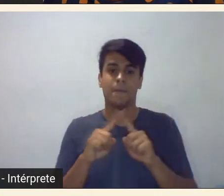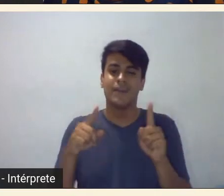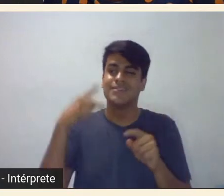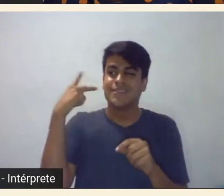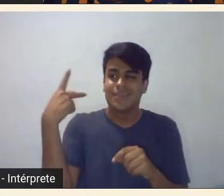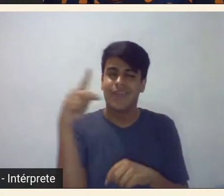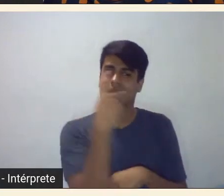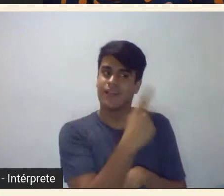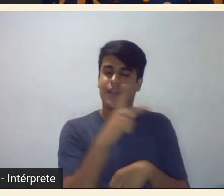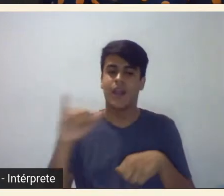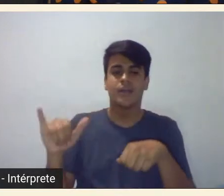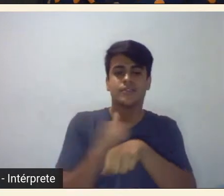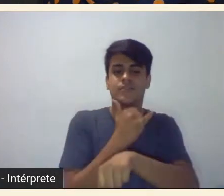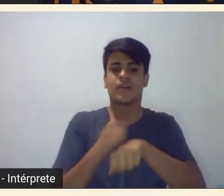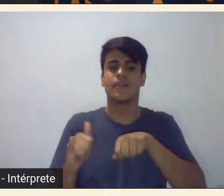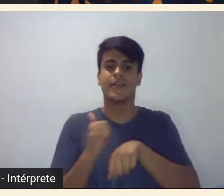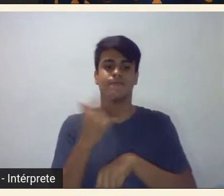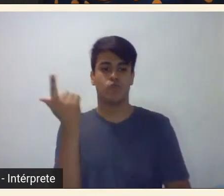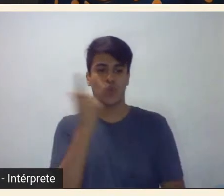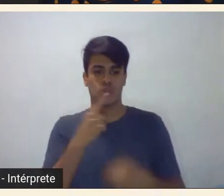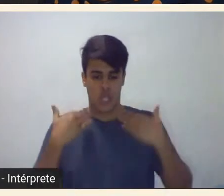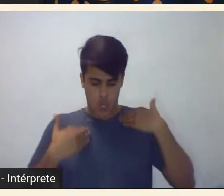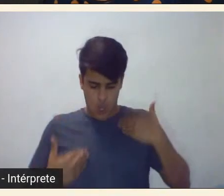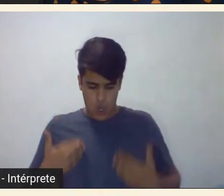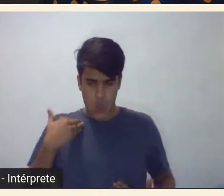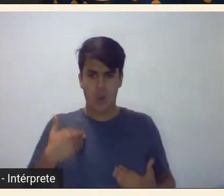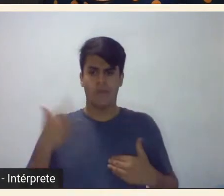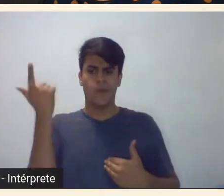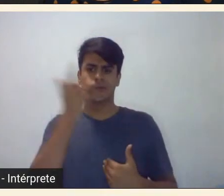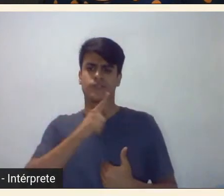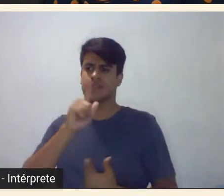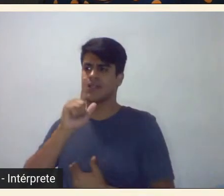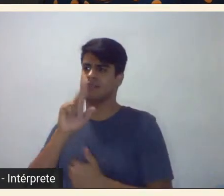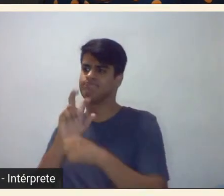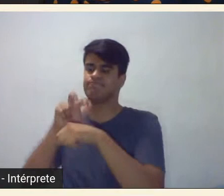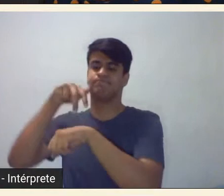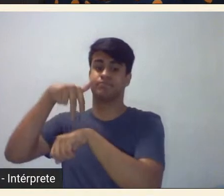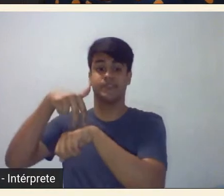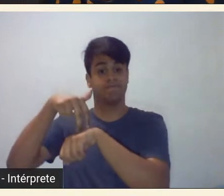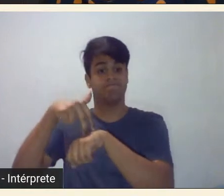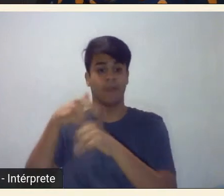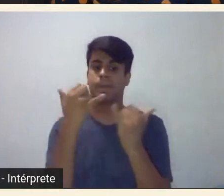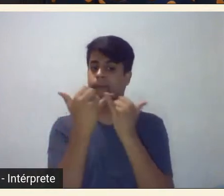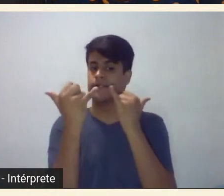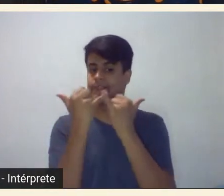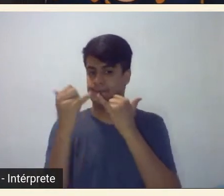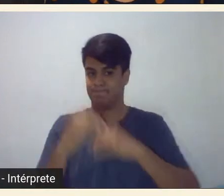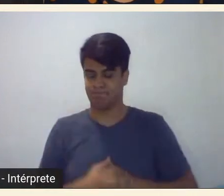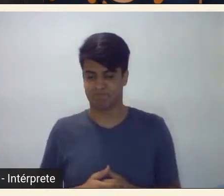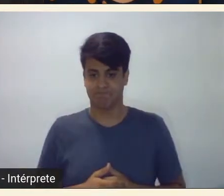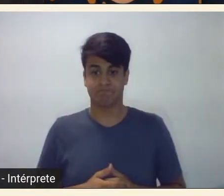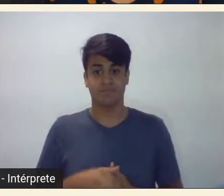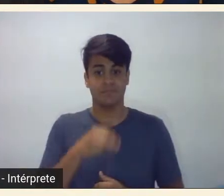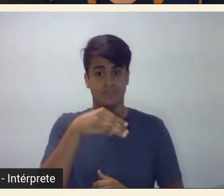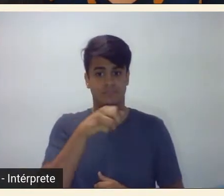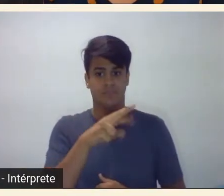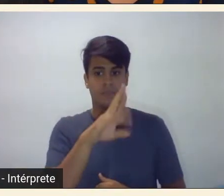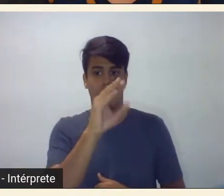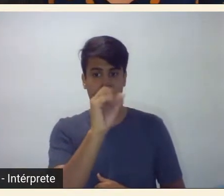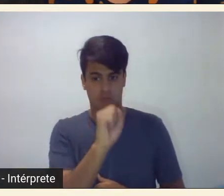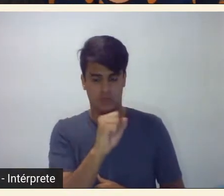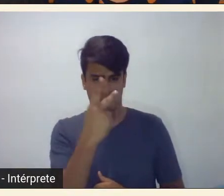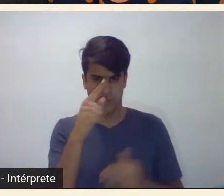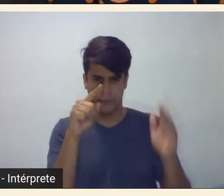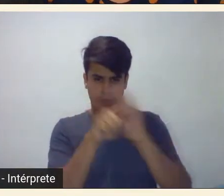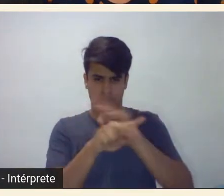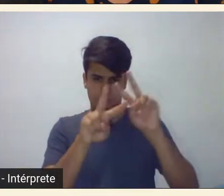fazer do próprio corpo um lugar de afirmação é semelhante Marcos é muito acho muito pertinente a sua questão sobre